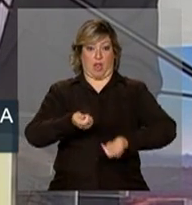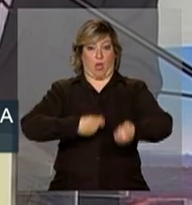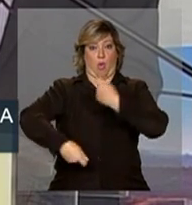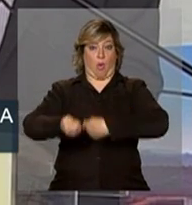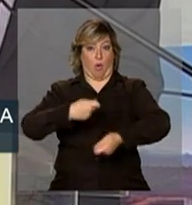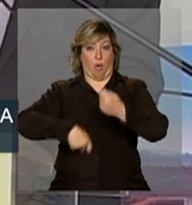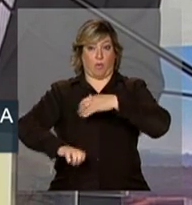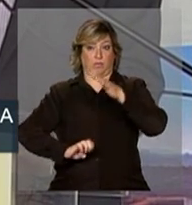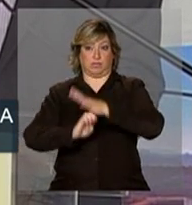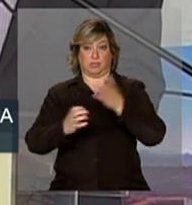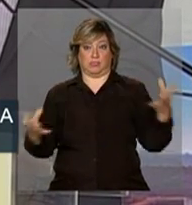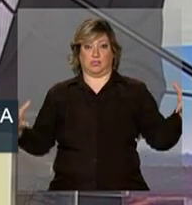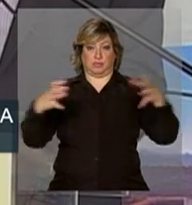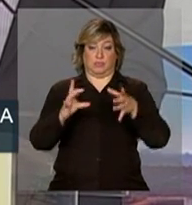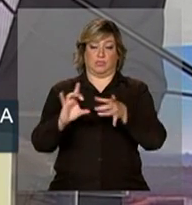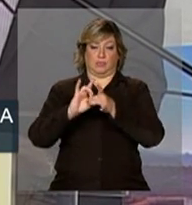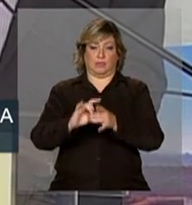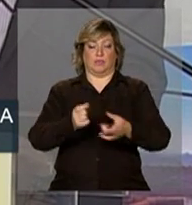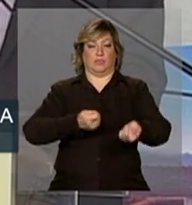de longo prazo de venda de energia.